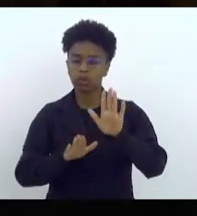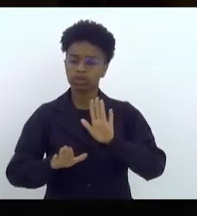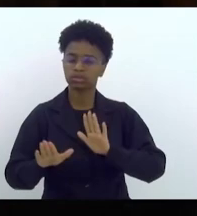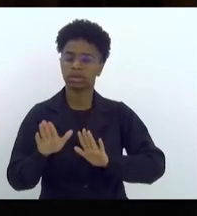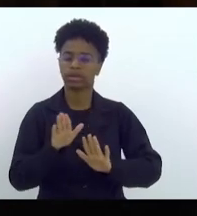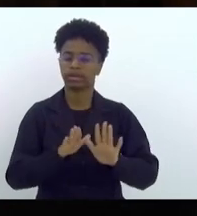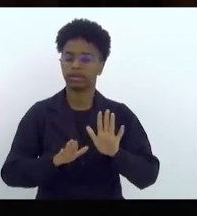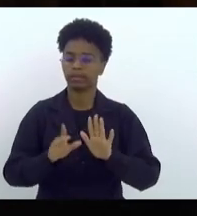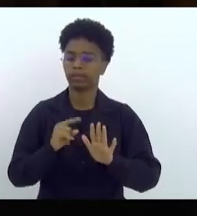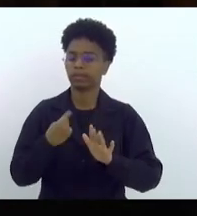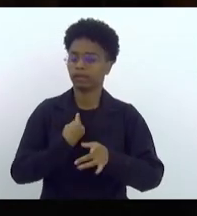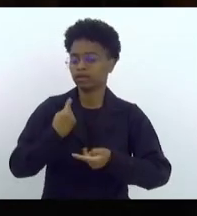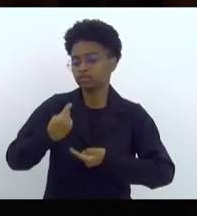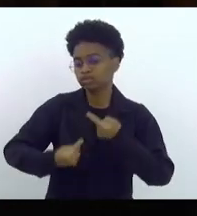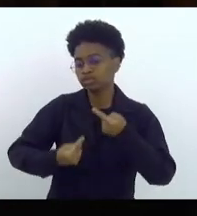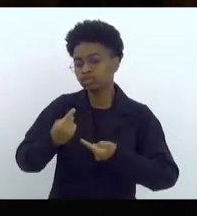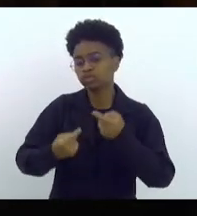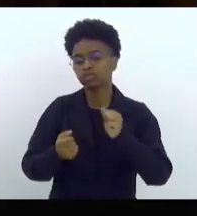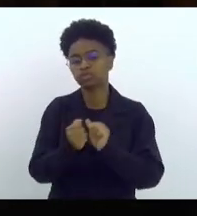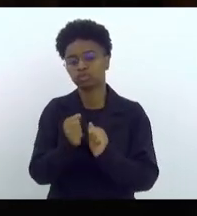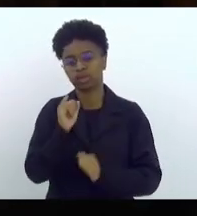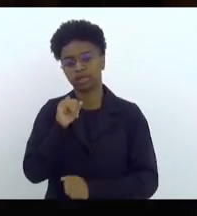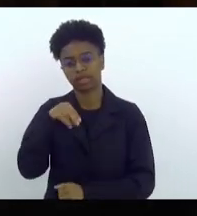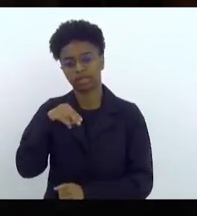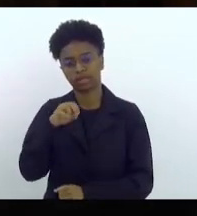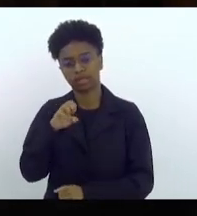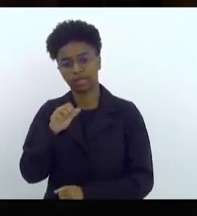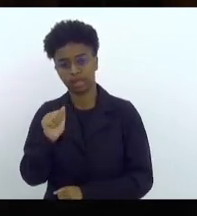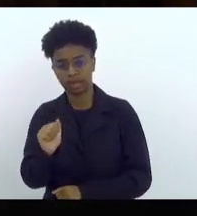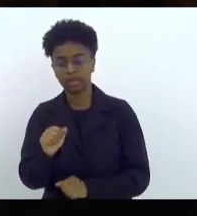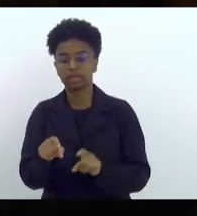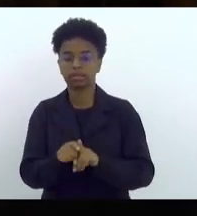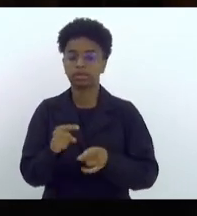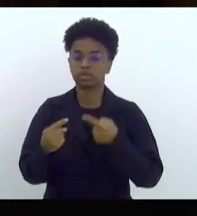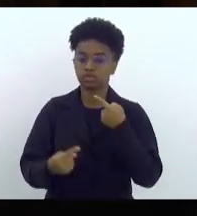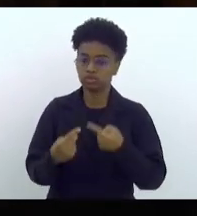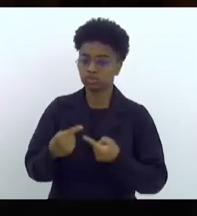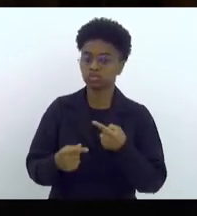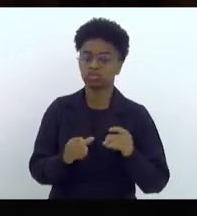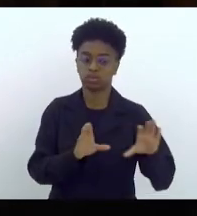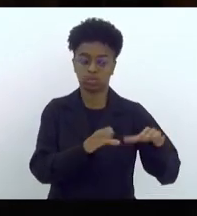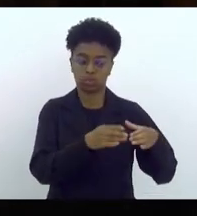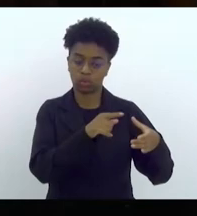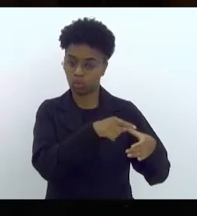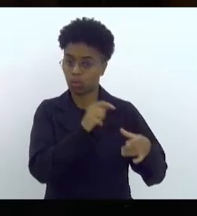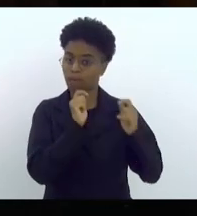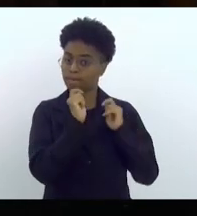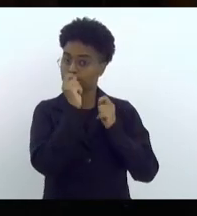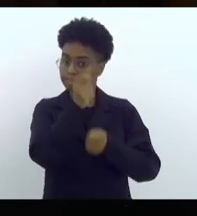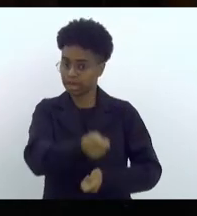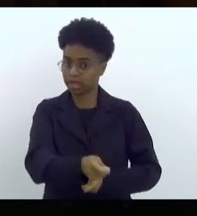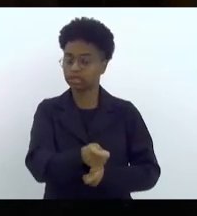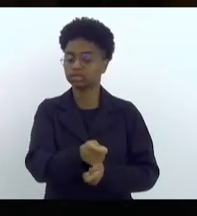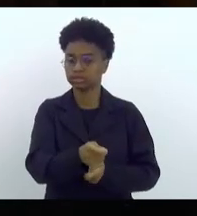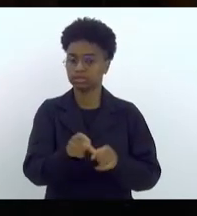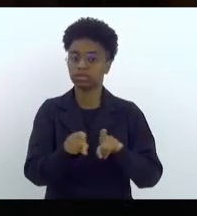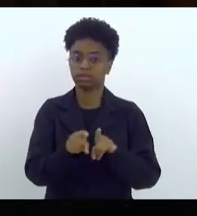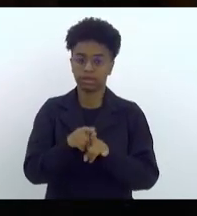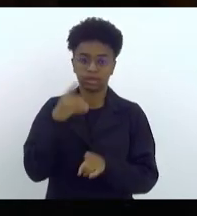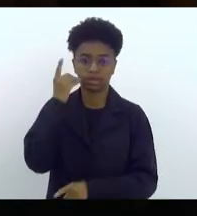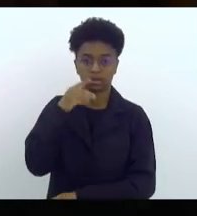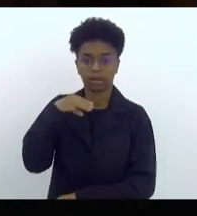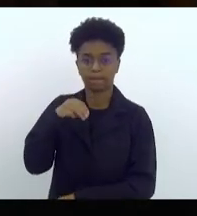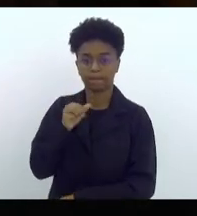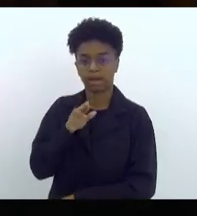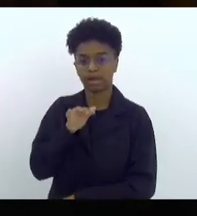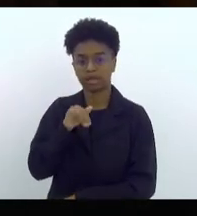discutimos com o INEA, discutimos com o pessoal da pesca, deputada Marina do MST,